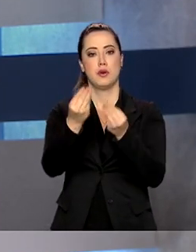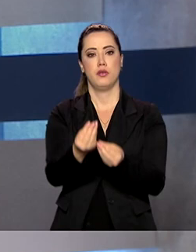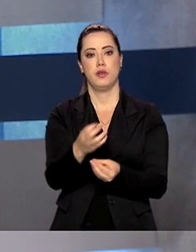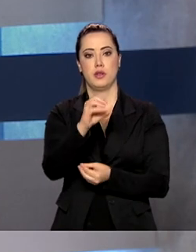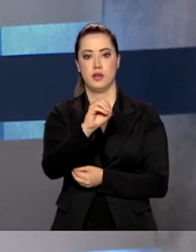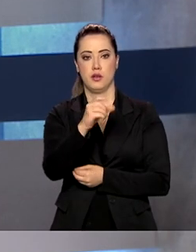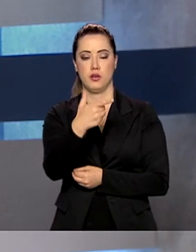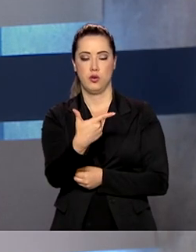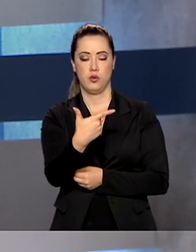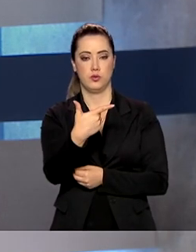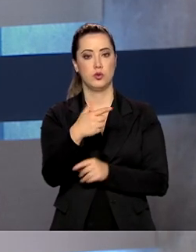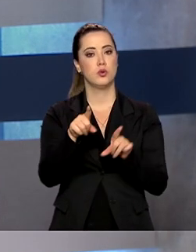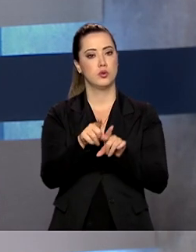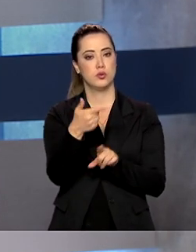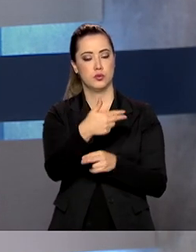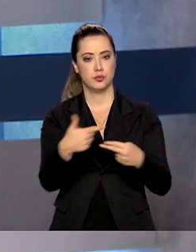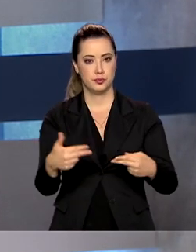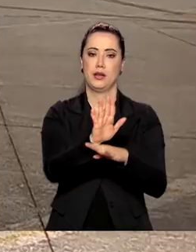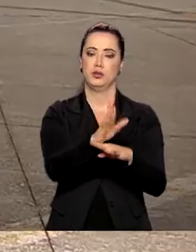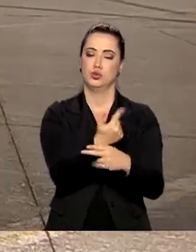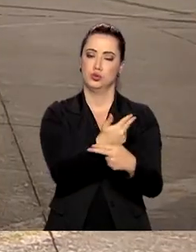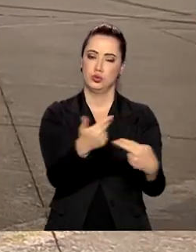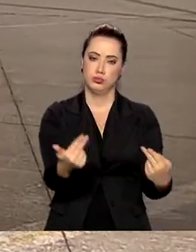oxigênio e outros insumos.